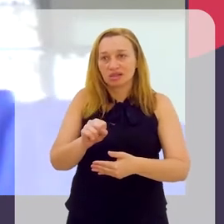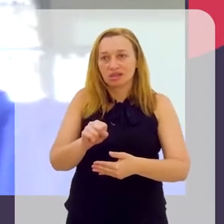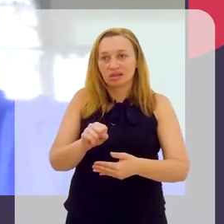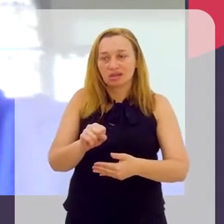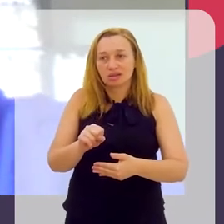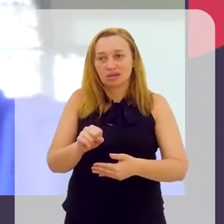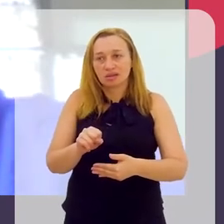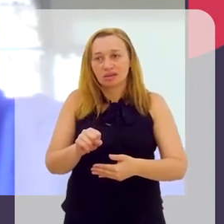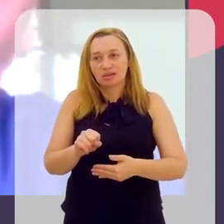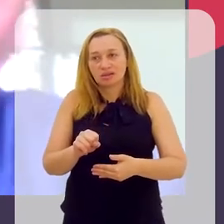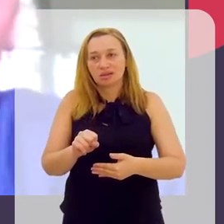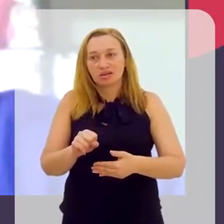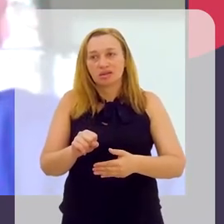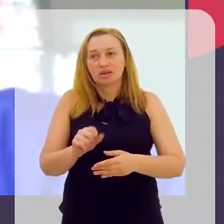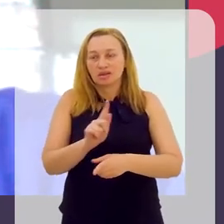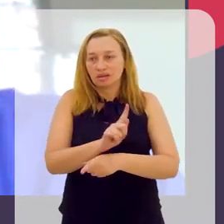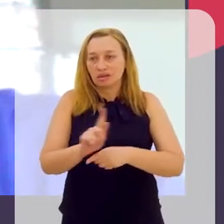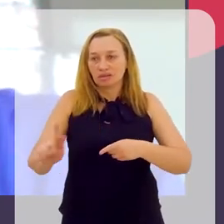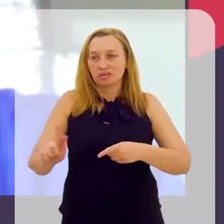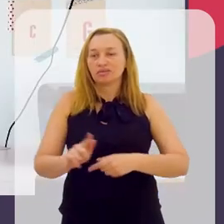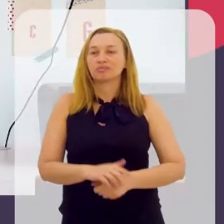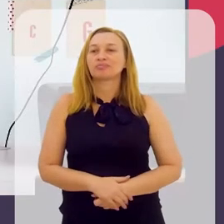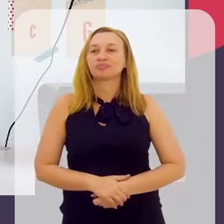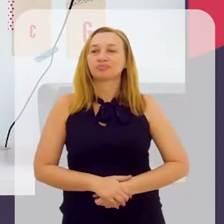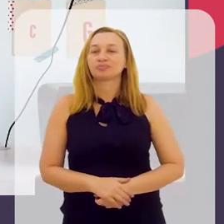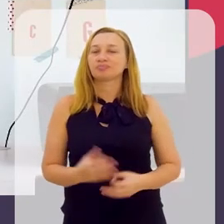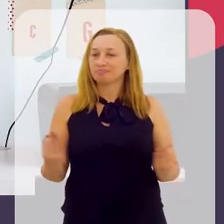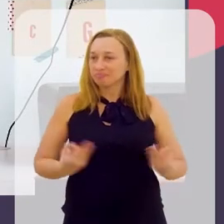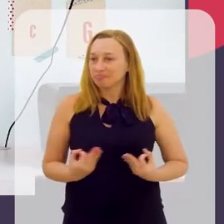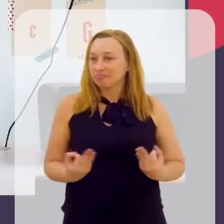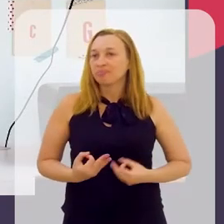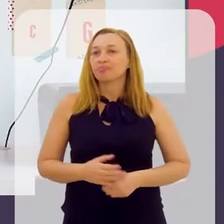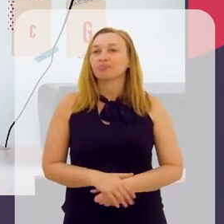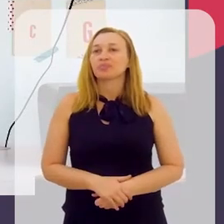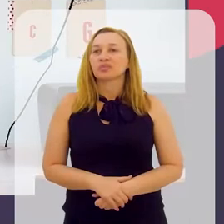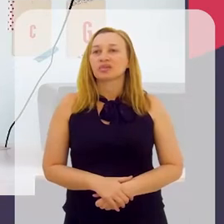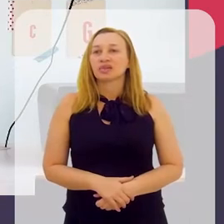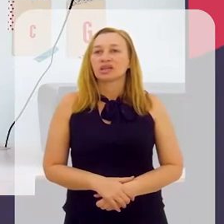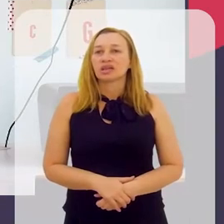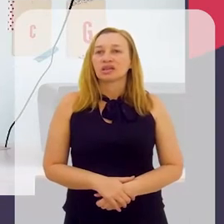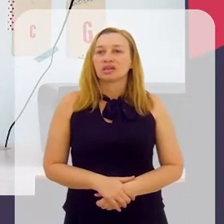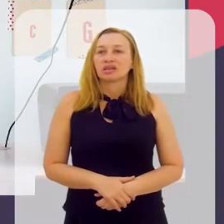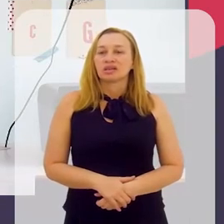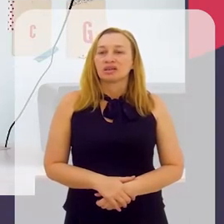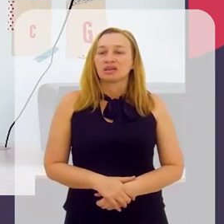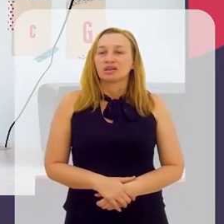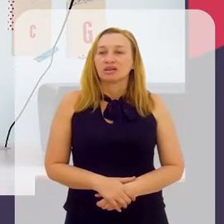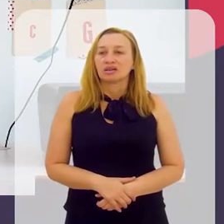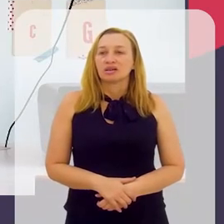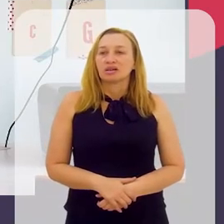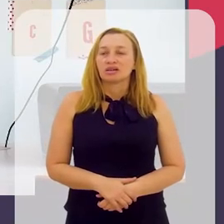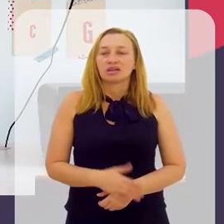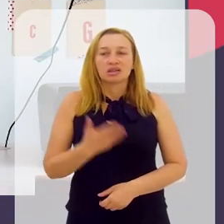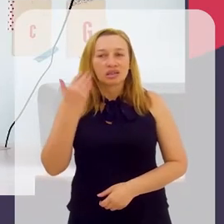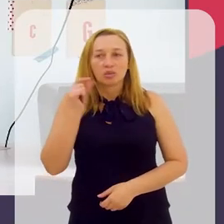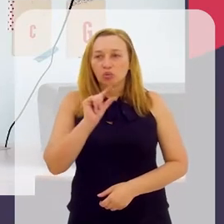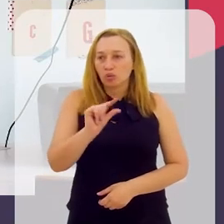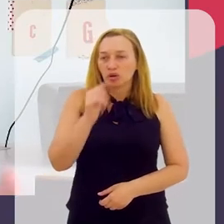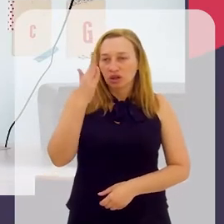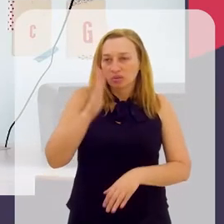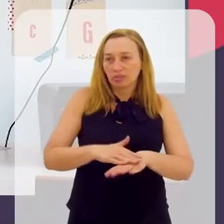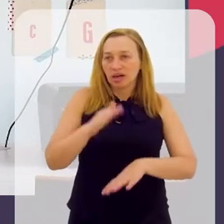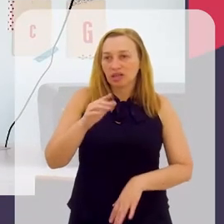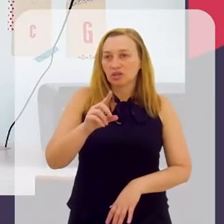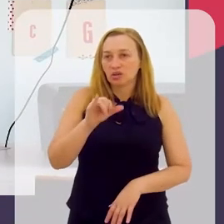iniciação científica a nível de graduação. Excelente. Eu só queria ouvir um pouquinho